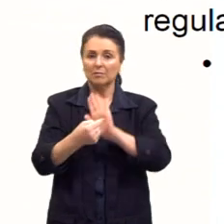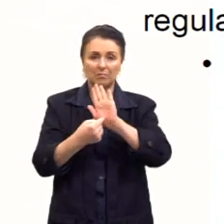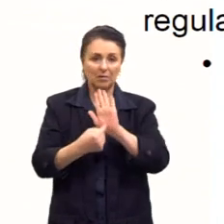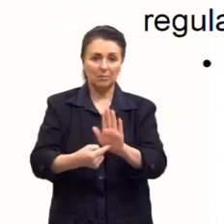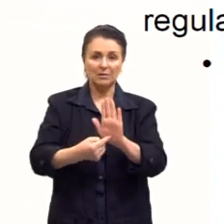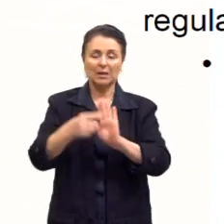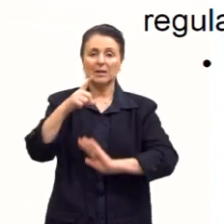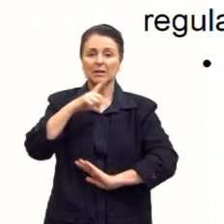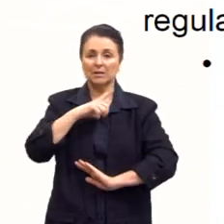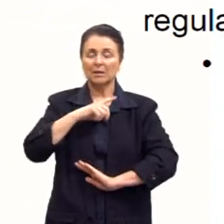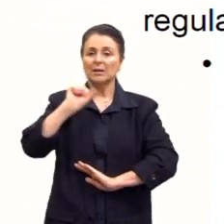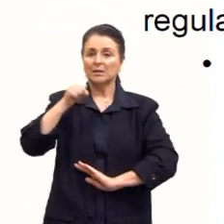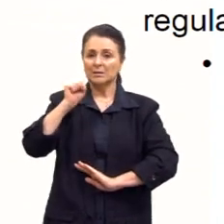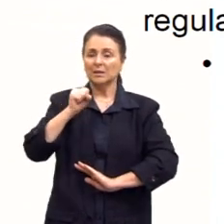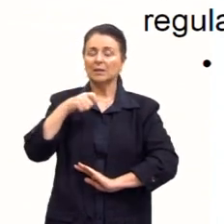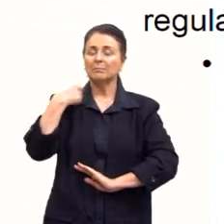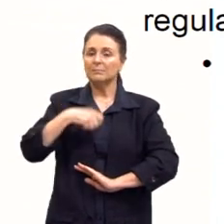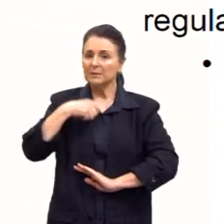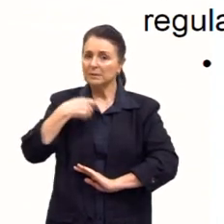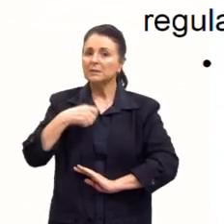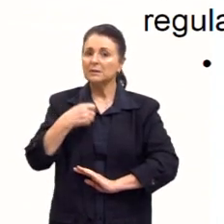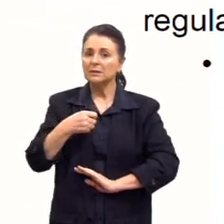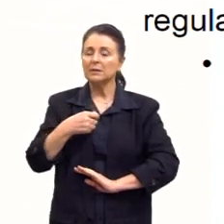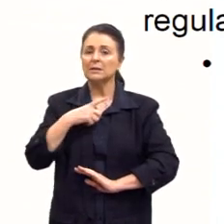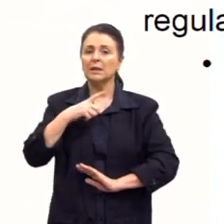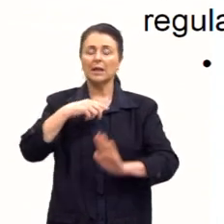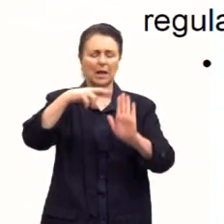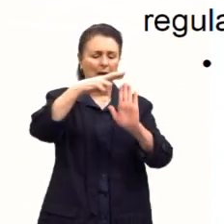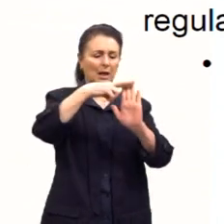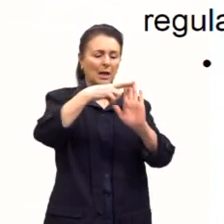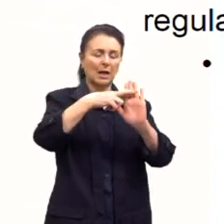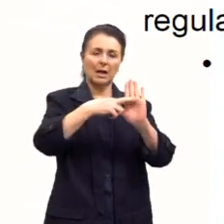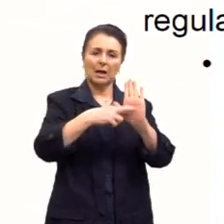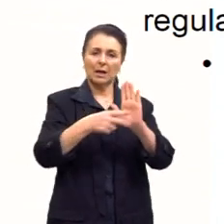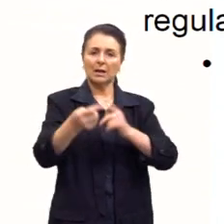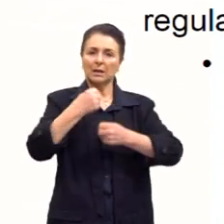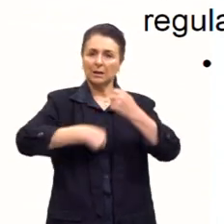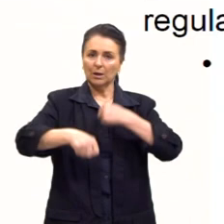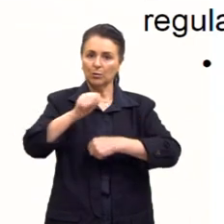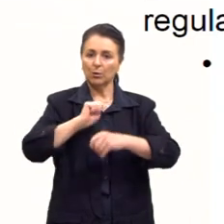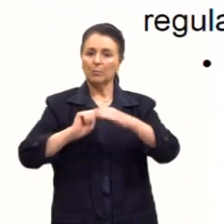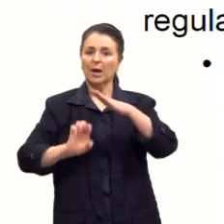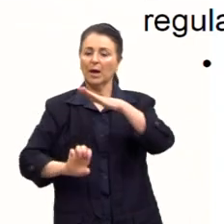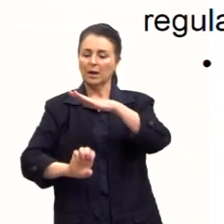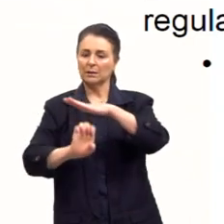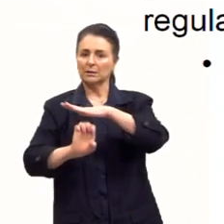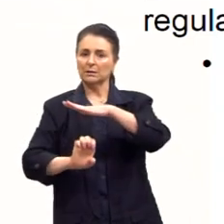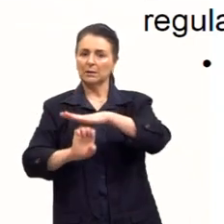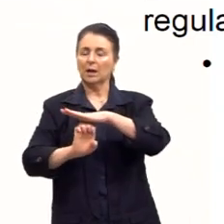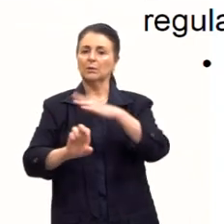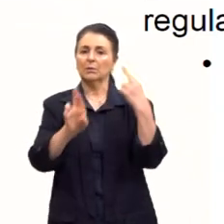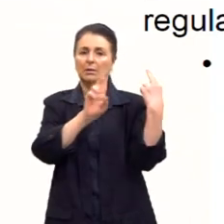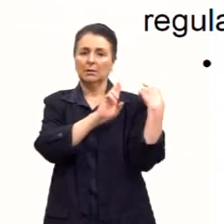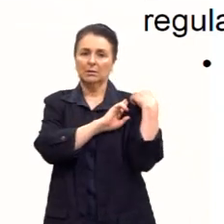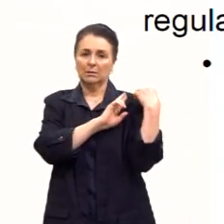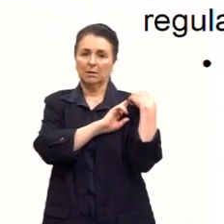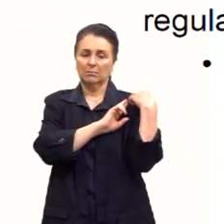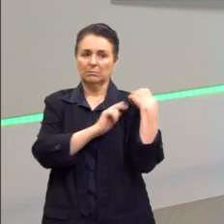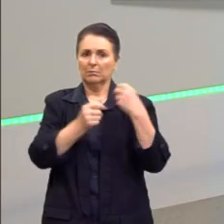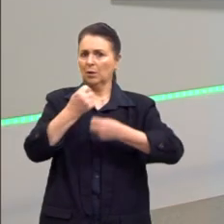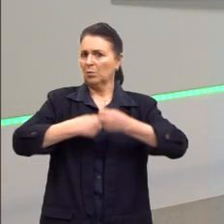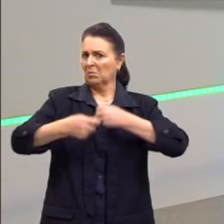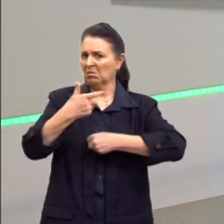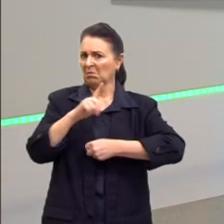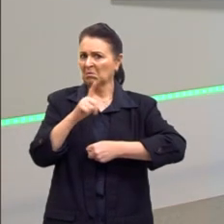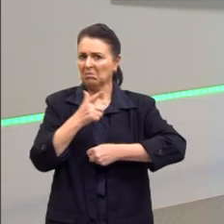existe, sim, uma necessidade de regulamentação da economia pelo Estado. Que se a economia não tem essa